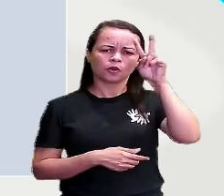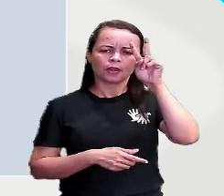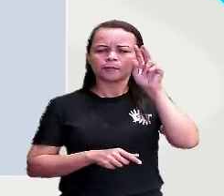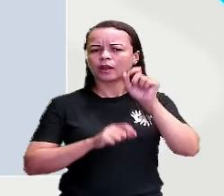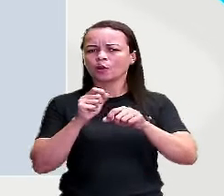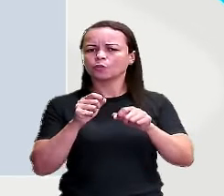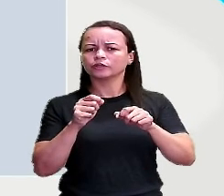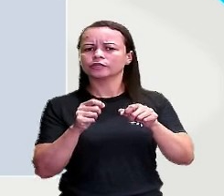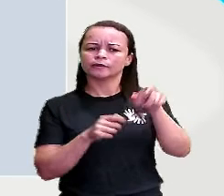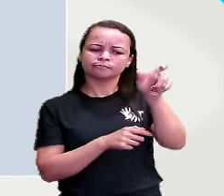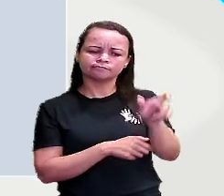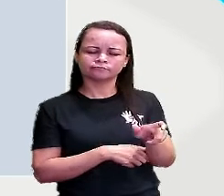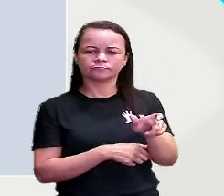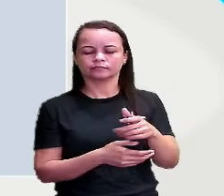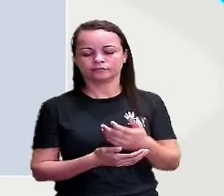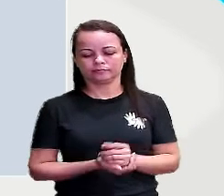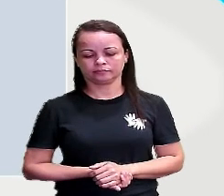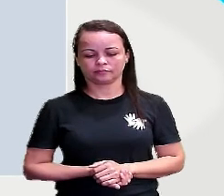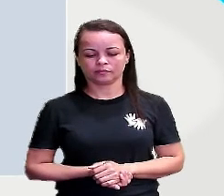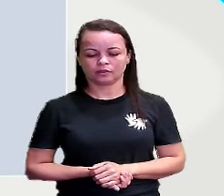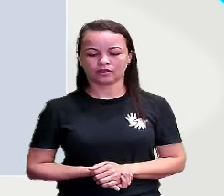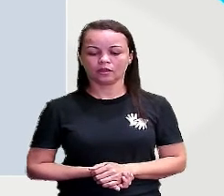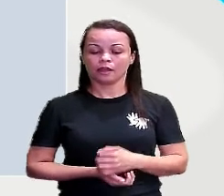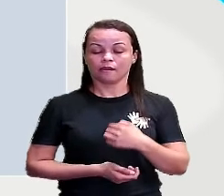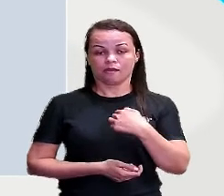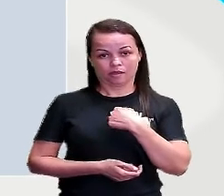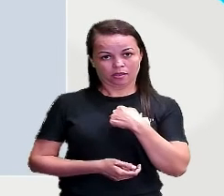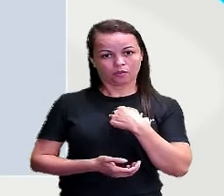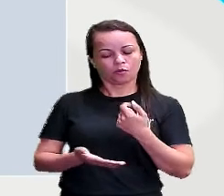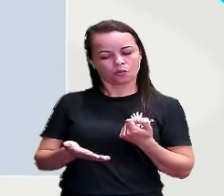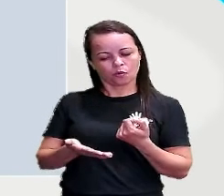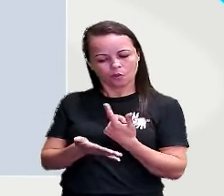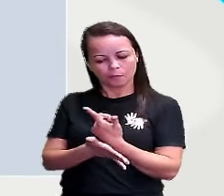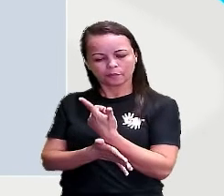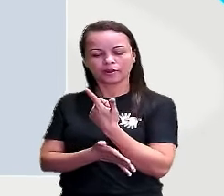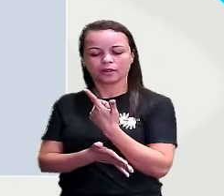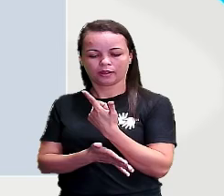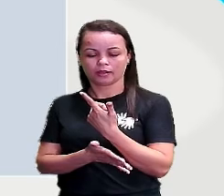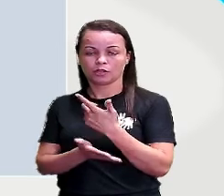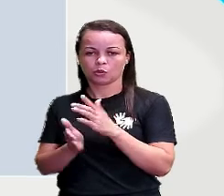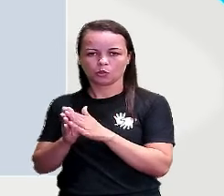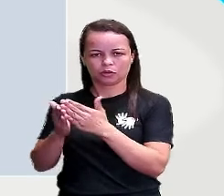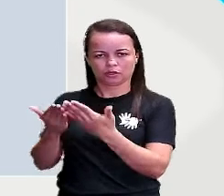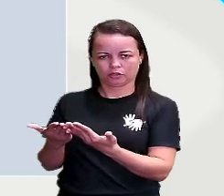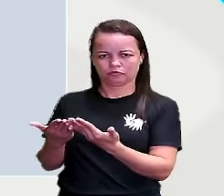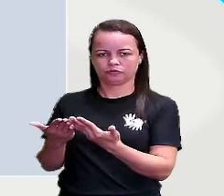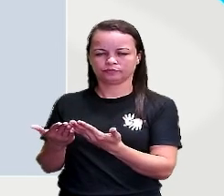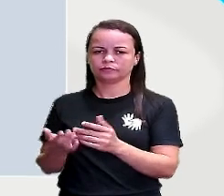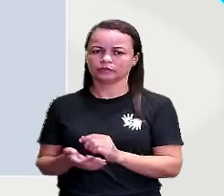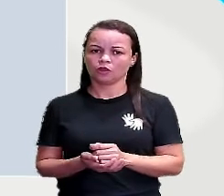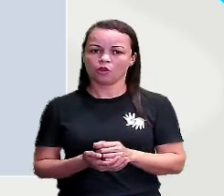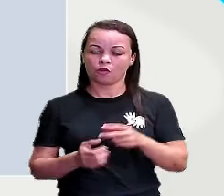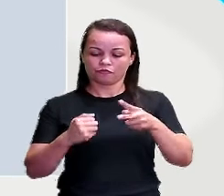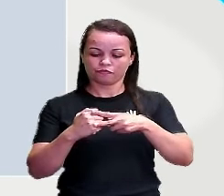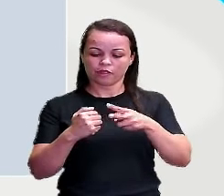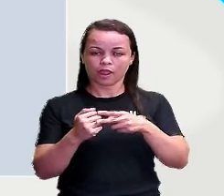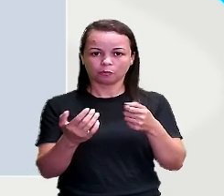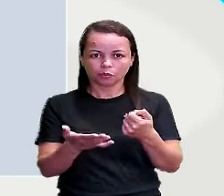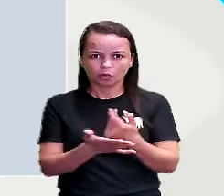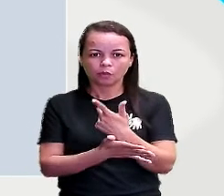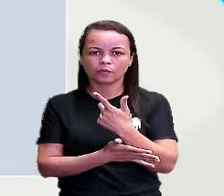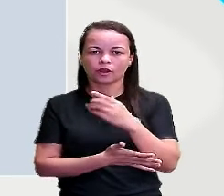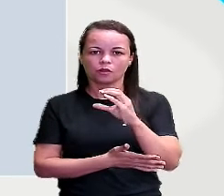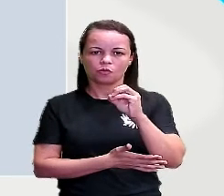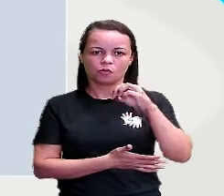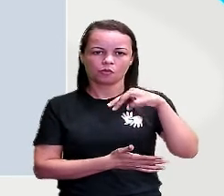é sujeito, né? Temos aqui o exemplo, eu comprei o livro. Então, comprei, o verbo comprar. Quem comprou?